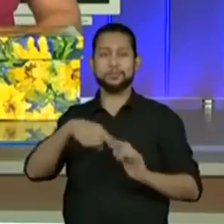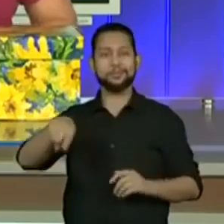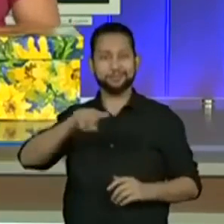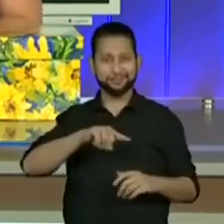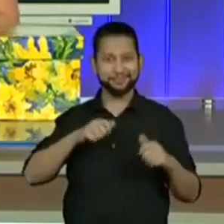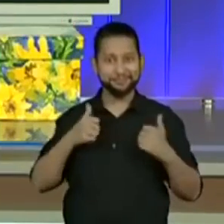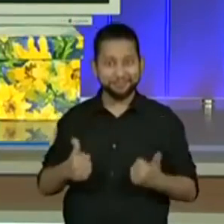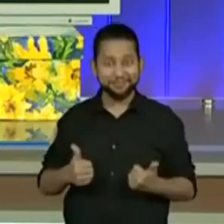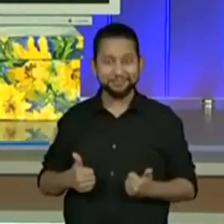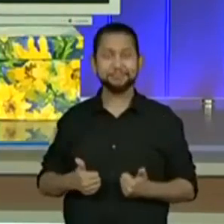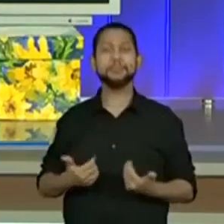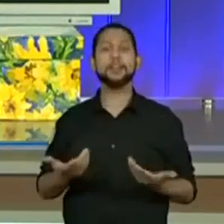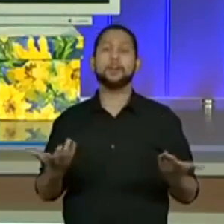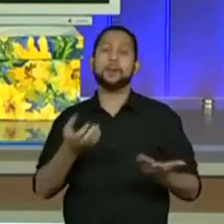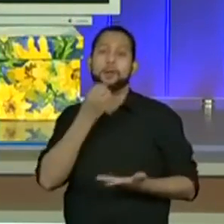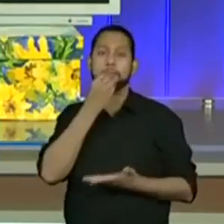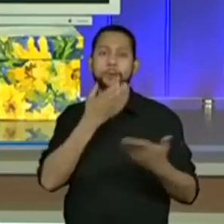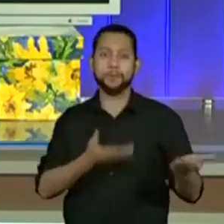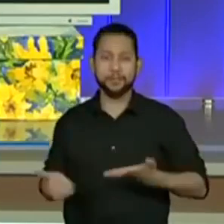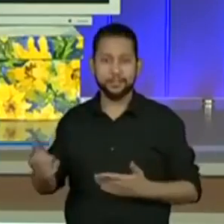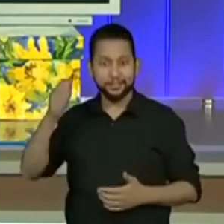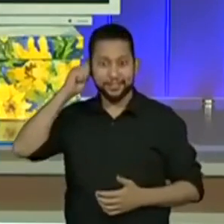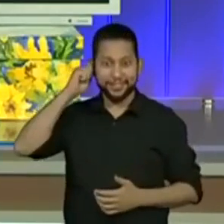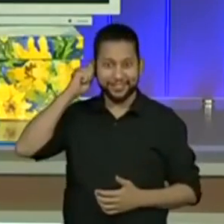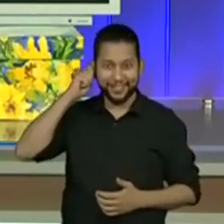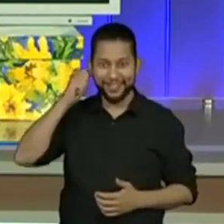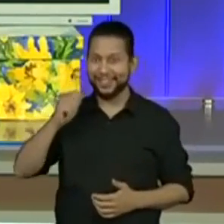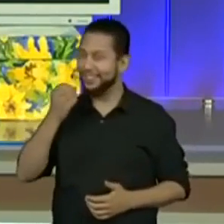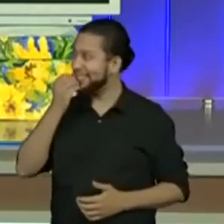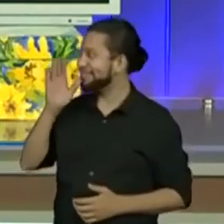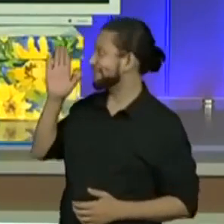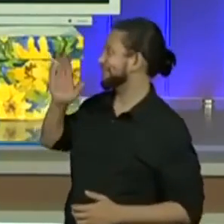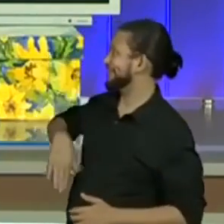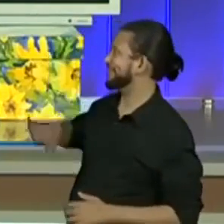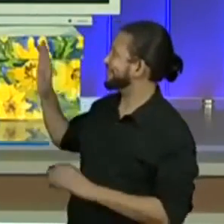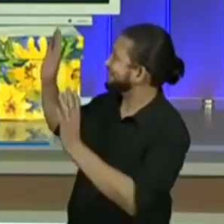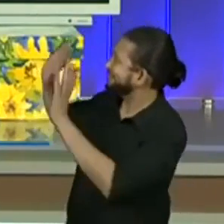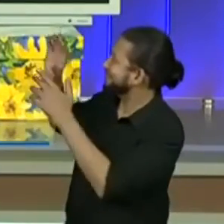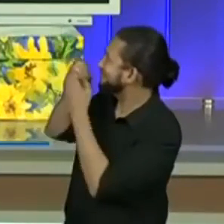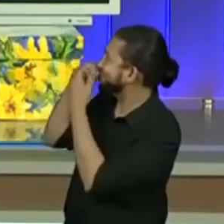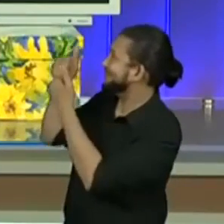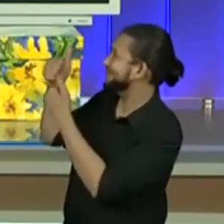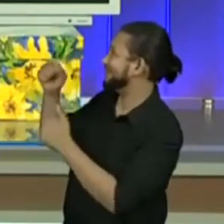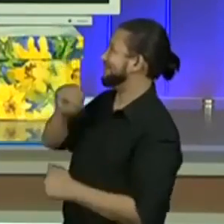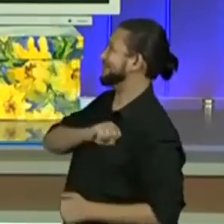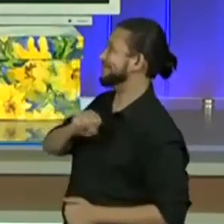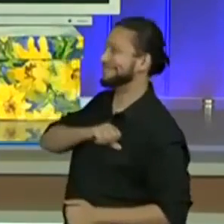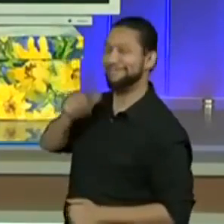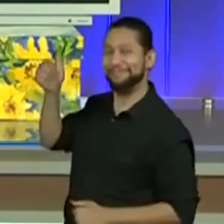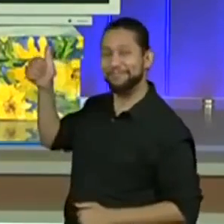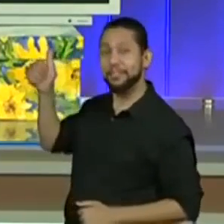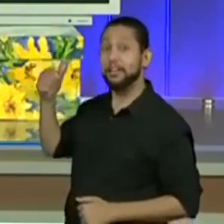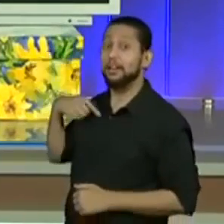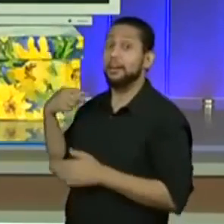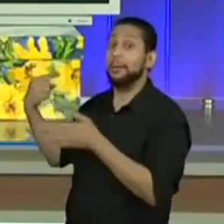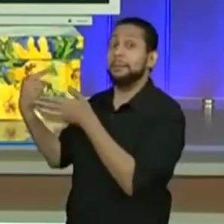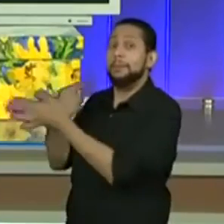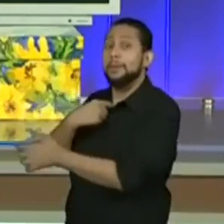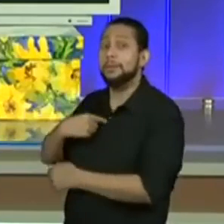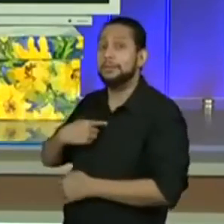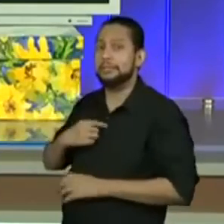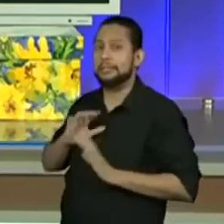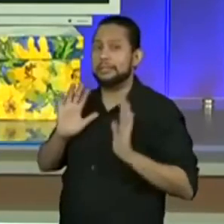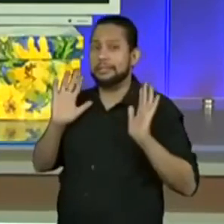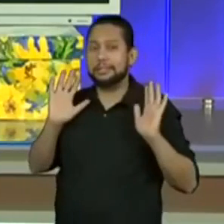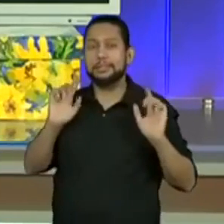Então, eu vou dar minhas boas-vindas ao Andrei. Boa tarde, Andrei. Tudo bem com você? Andrei, tenho uma pergunta muito séria para